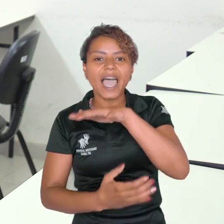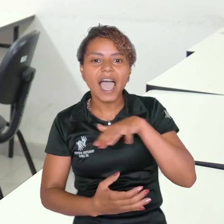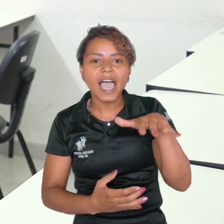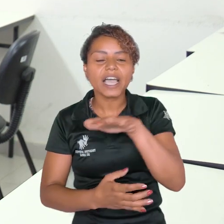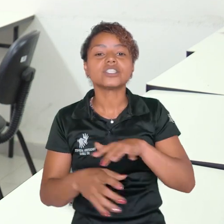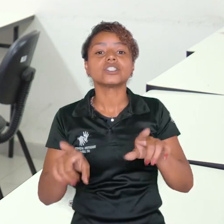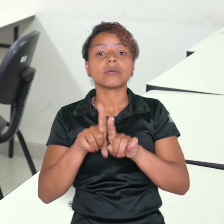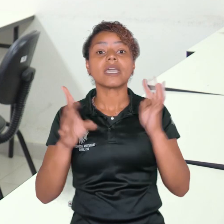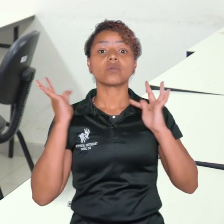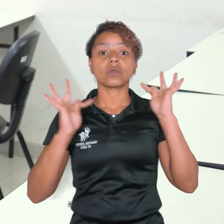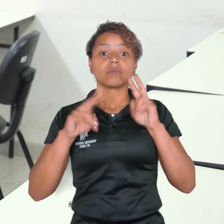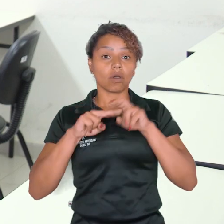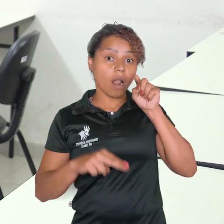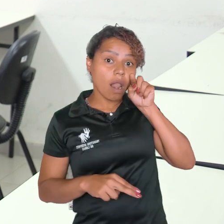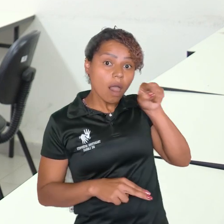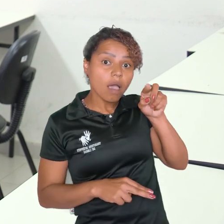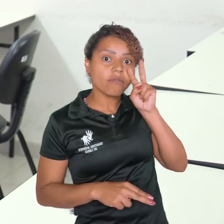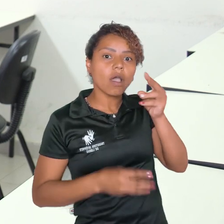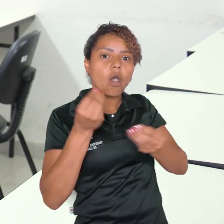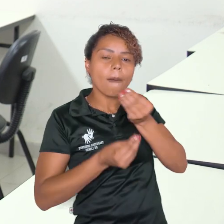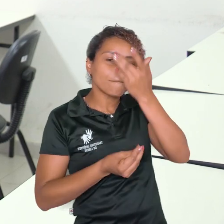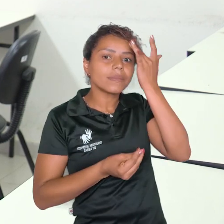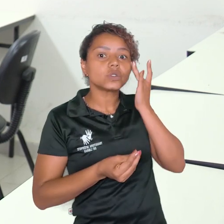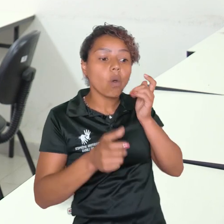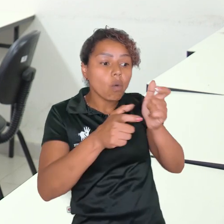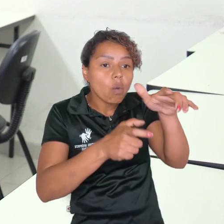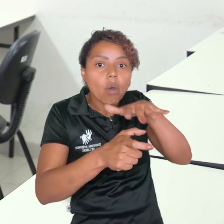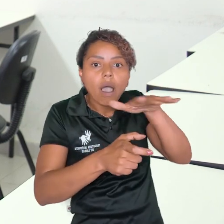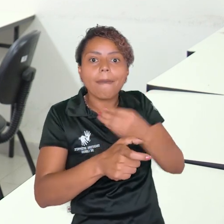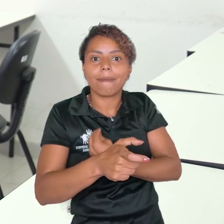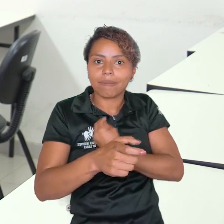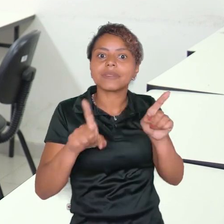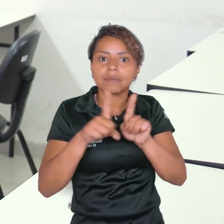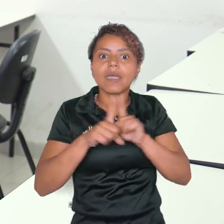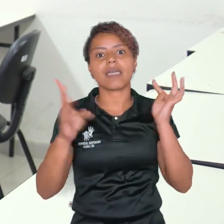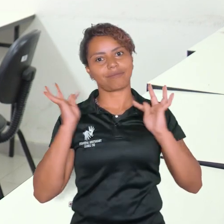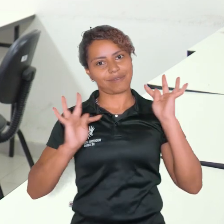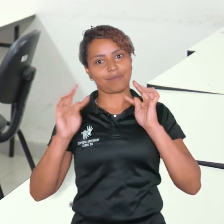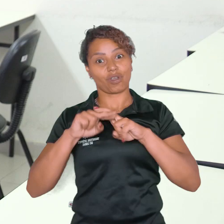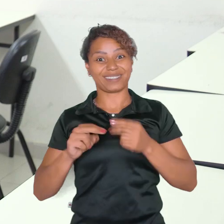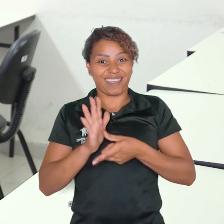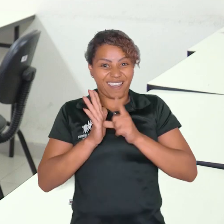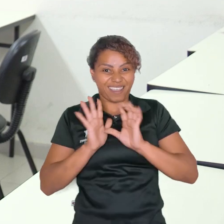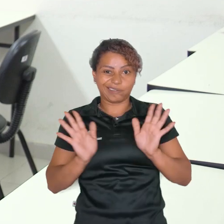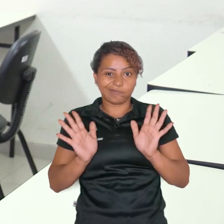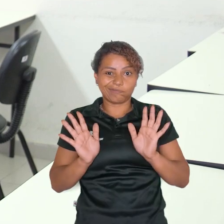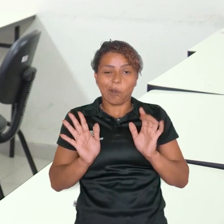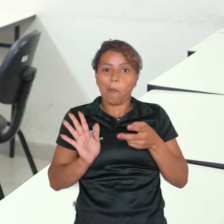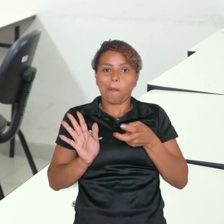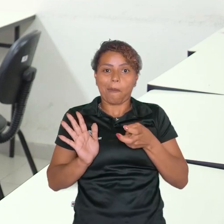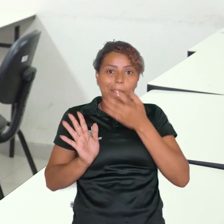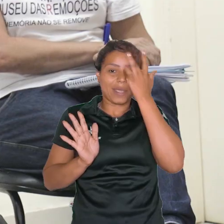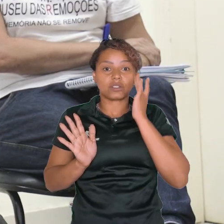a gente vê essa questão do morador local participar do turismo, porque, até então, a gente